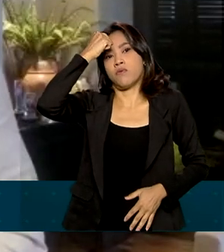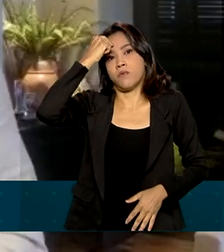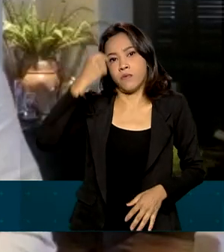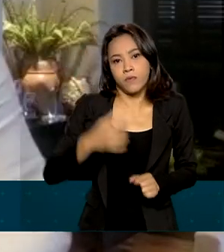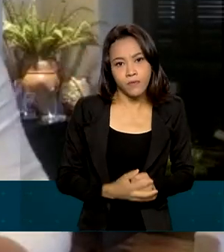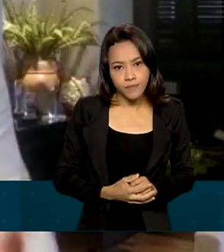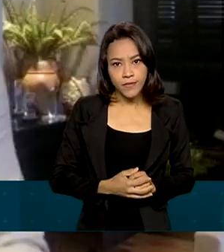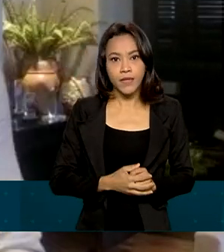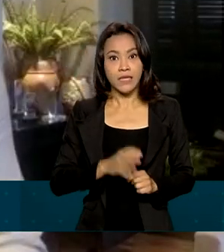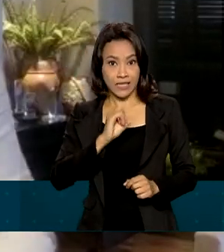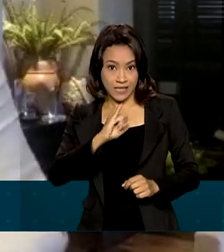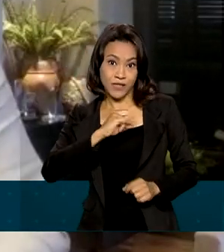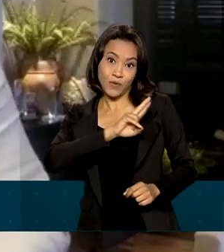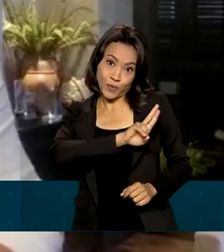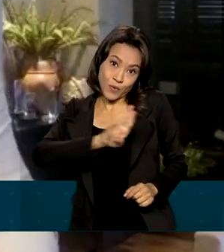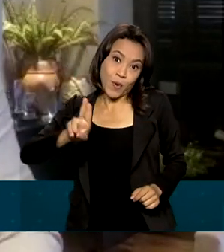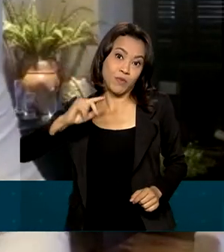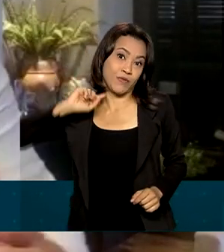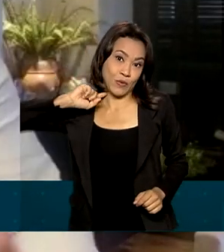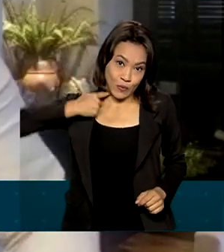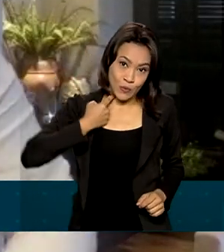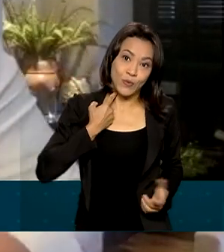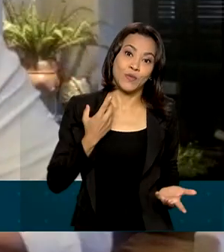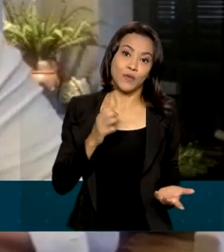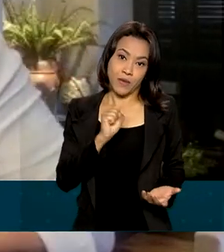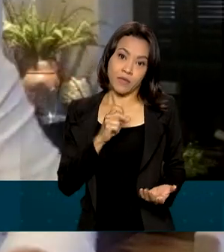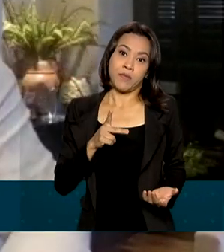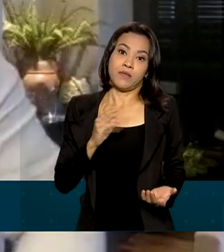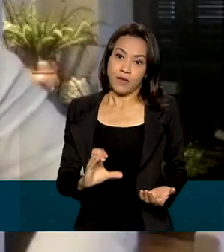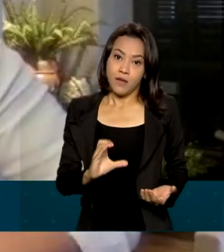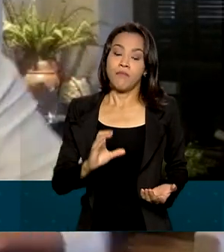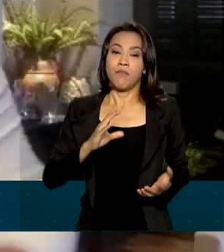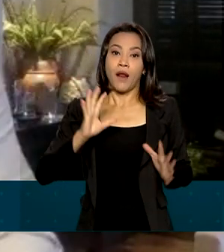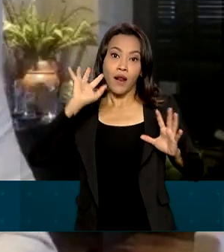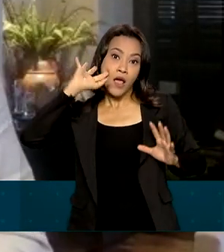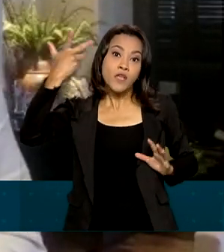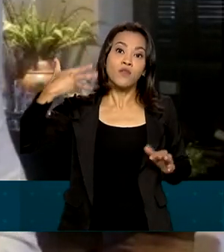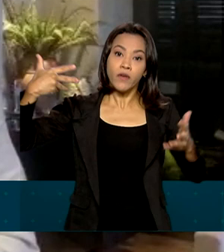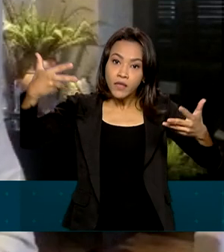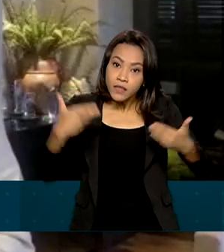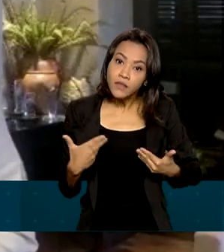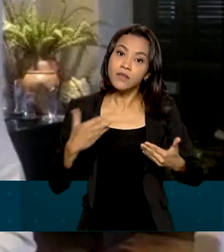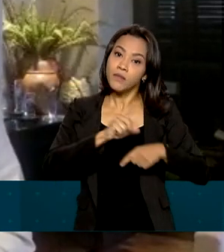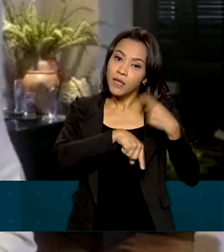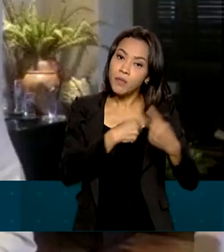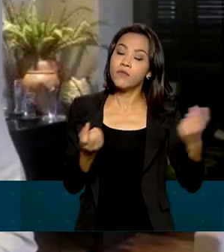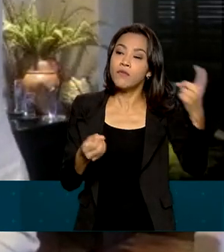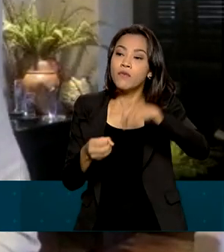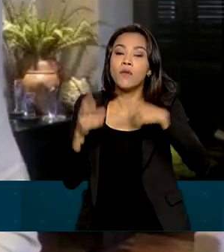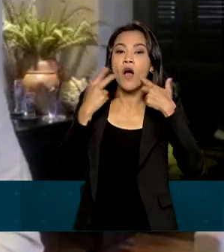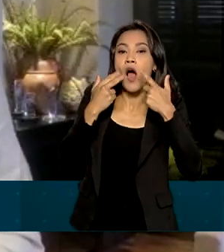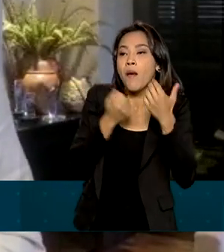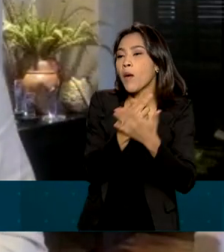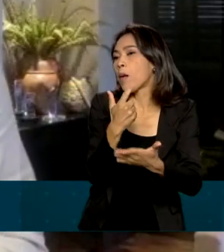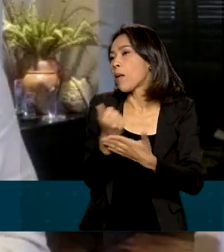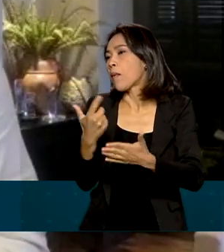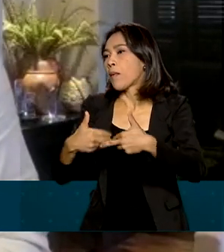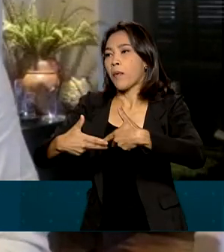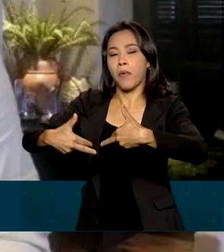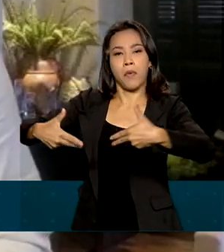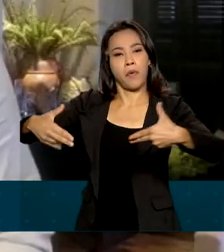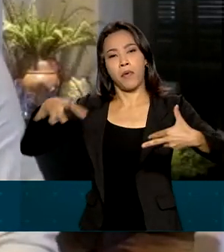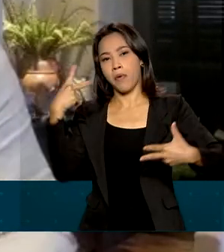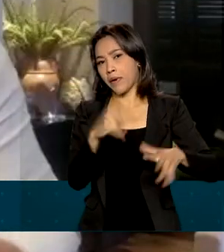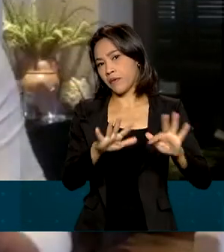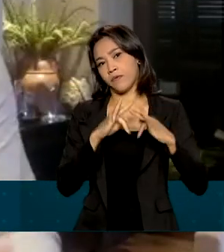se tiver negativado, SPC, Serasa, para poder reajustar e até consumir novamente de maneira mais eficiente para você